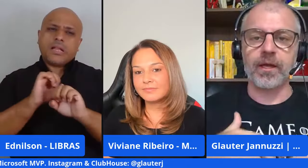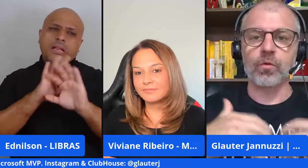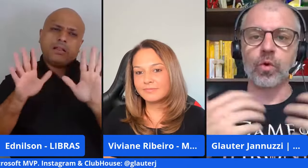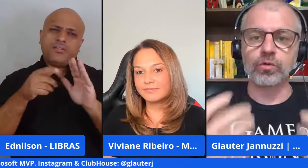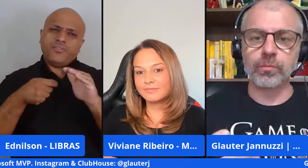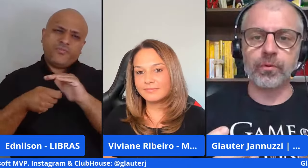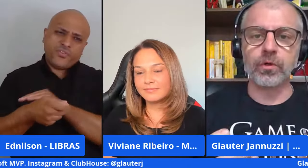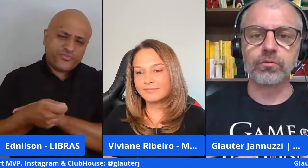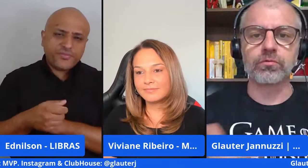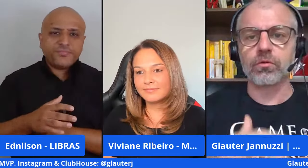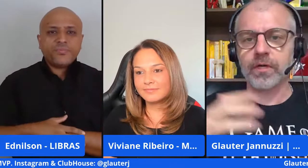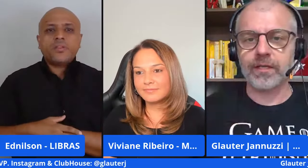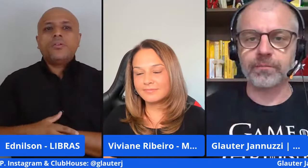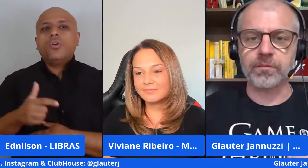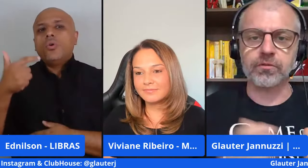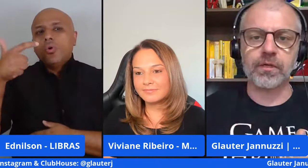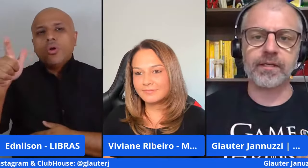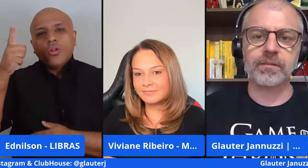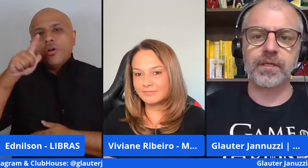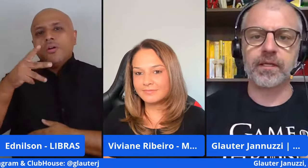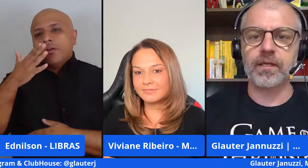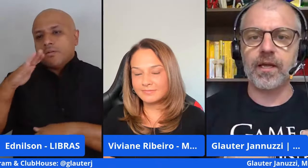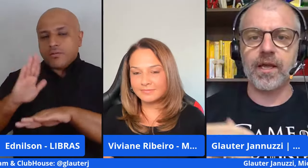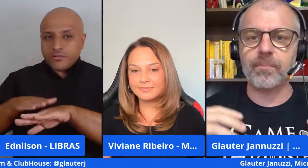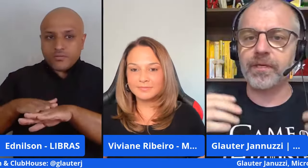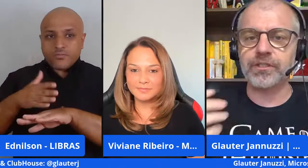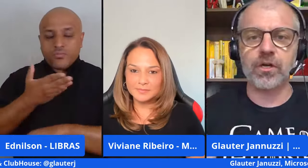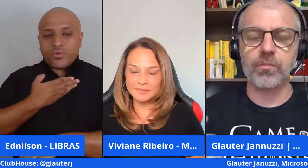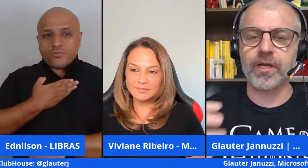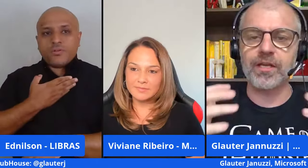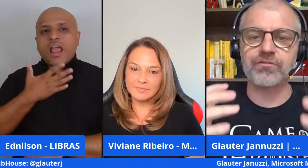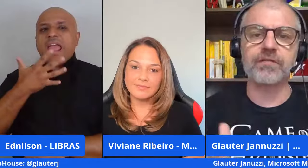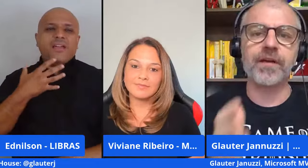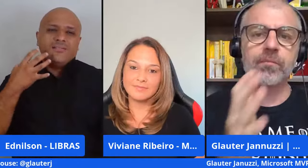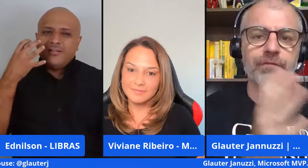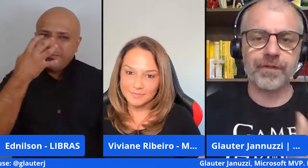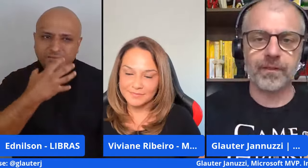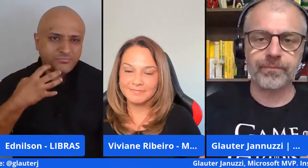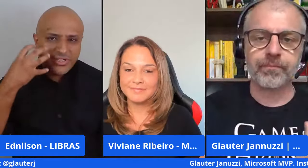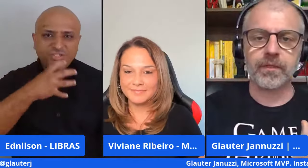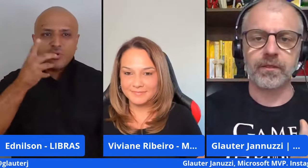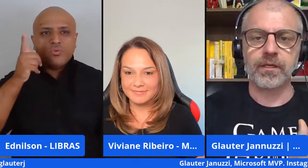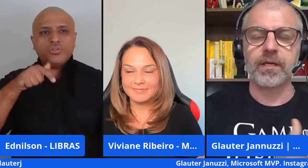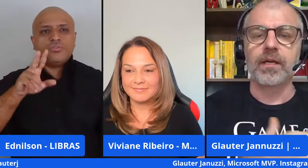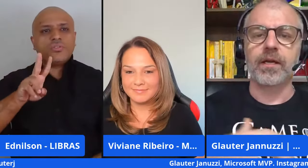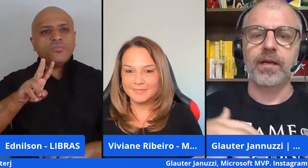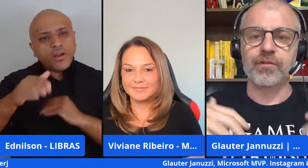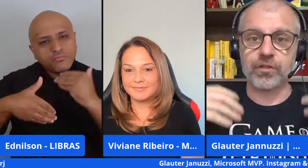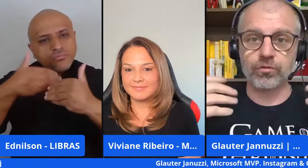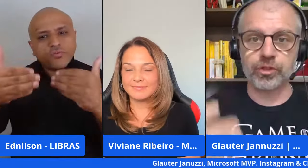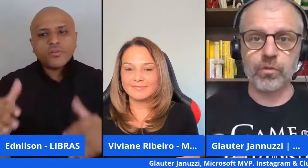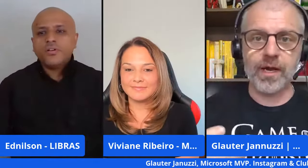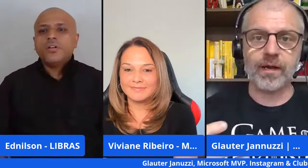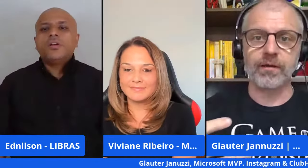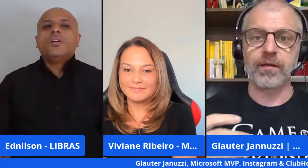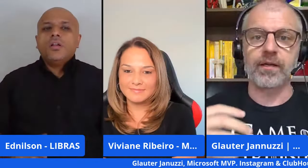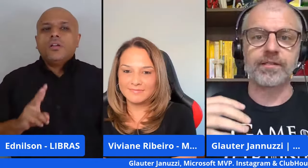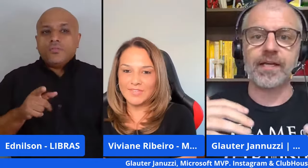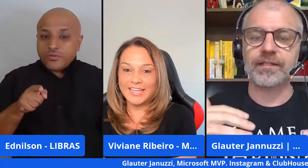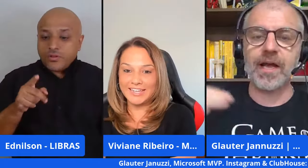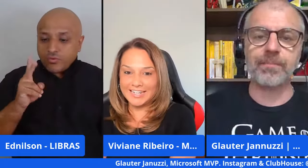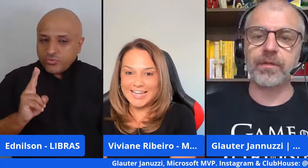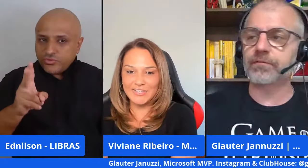o outro ponto colocado pelos meus colegas também aqui é a paixão porque é isso que vai mover você continuar